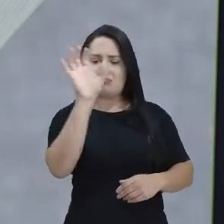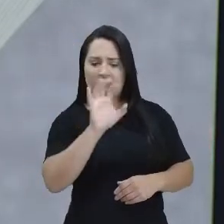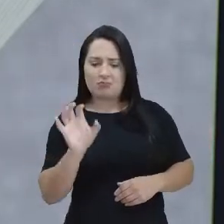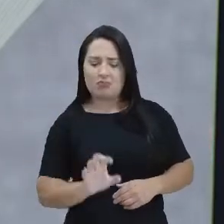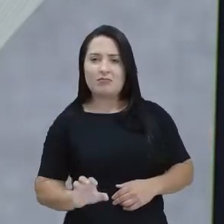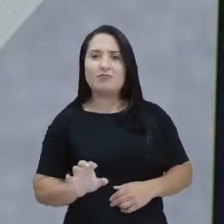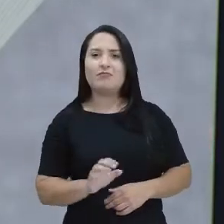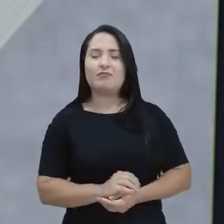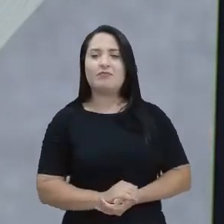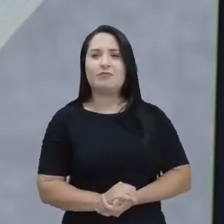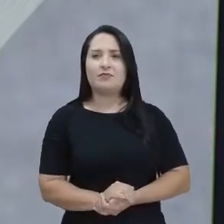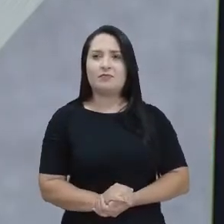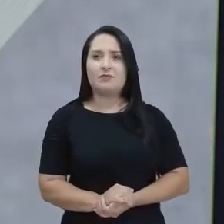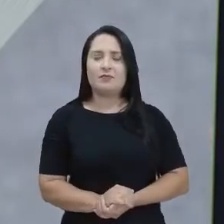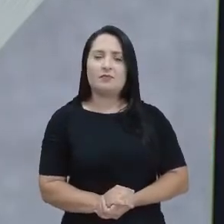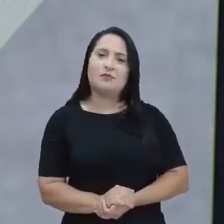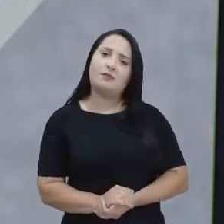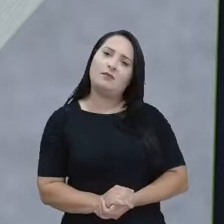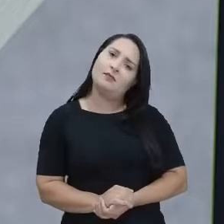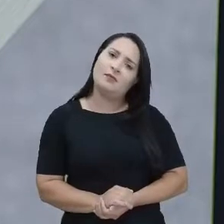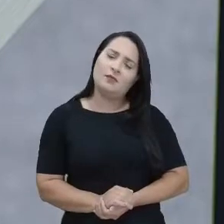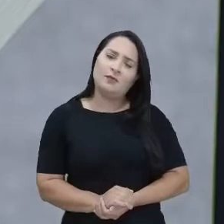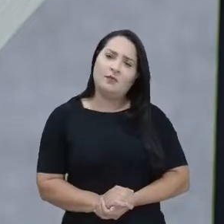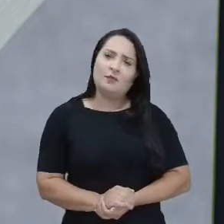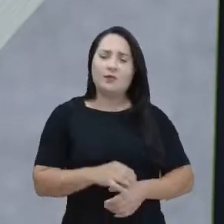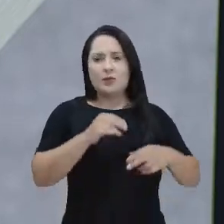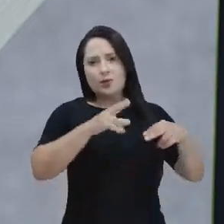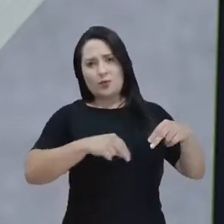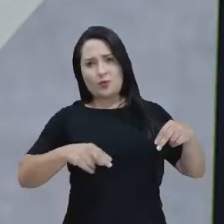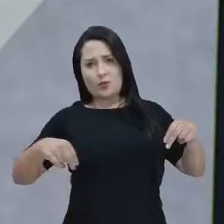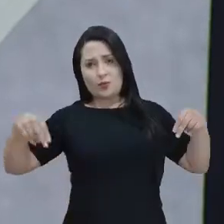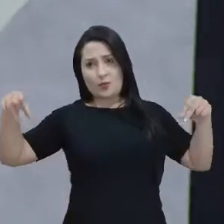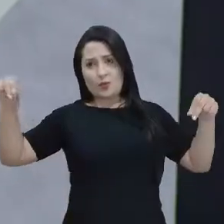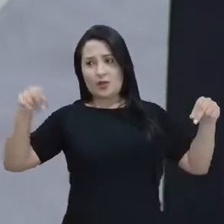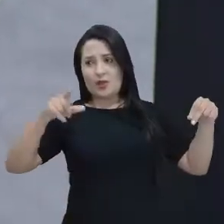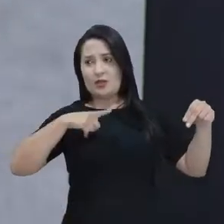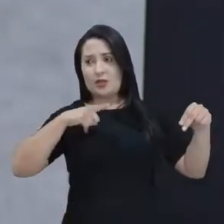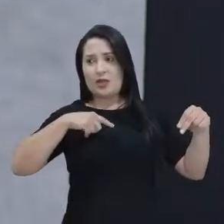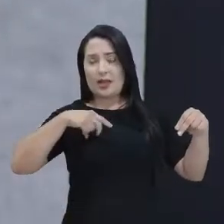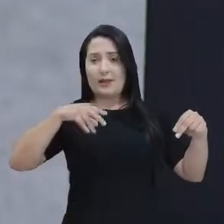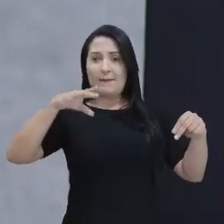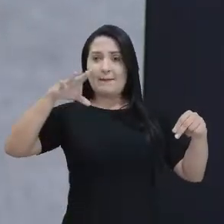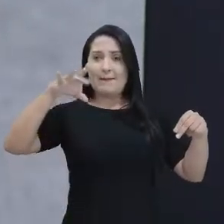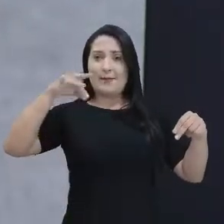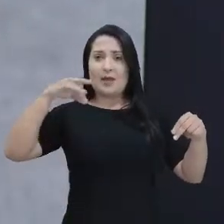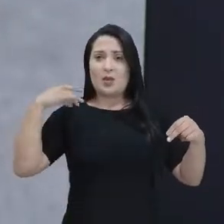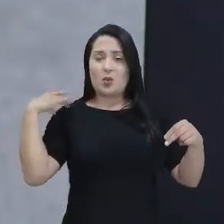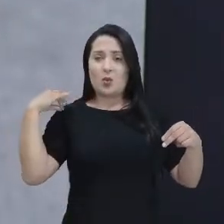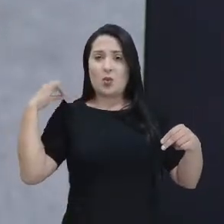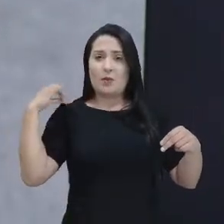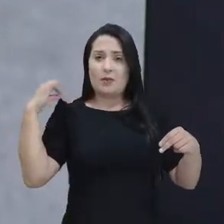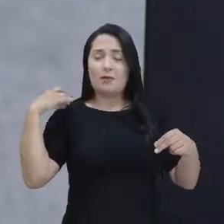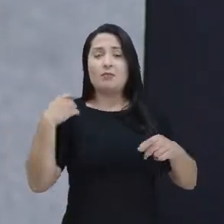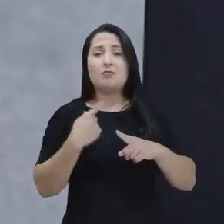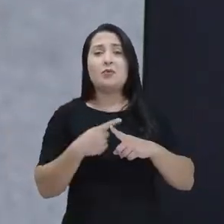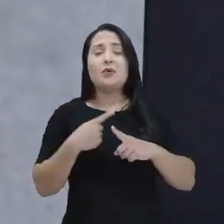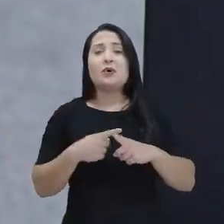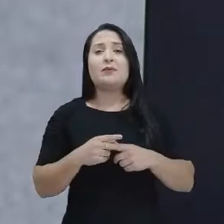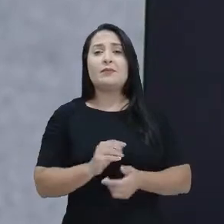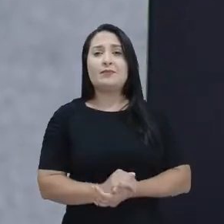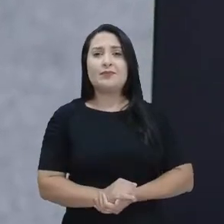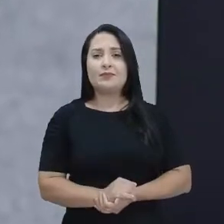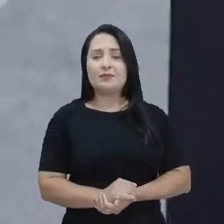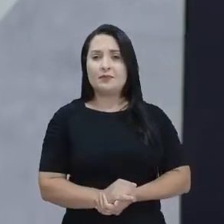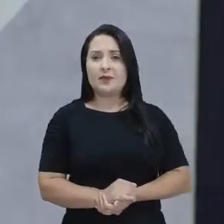nordeste. Olha só, aqui, esse cordel, por exemplo, está com o pegador de roupa, não é? Por quê? Porque é dessa